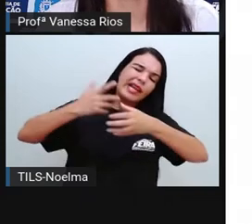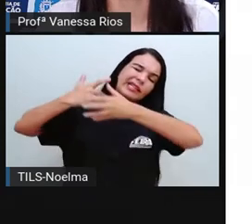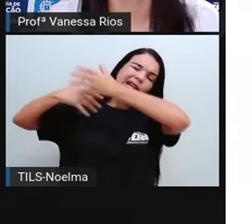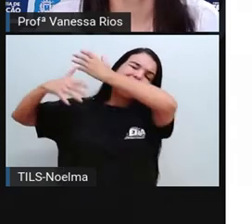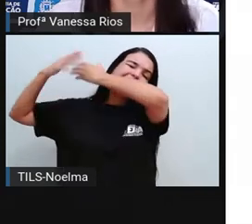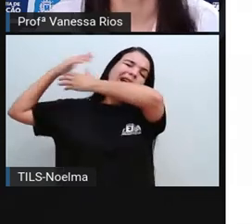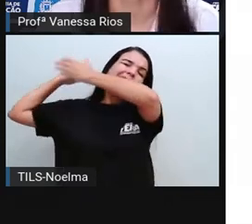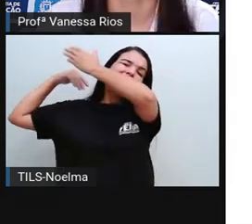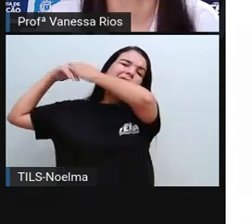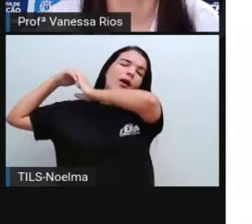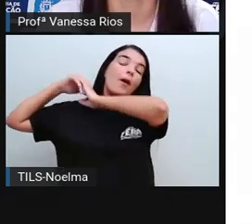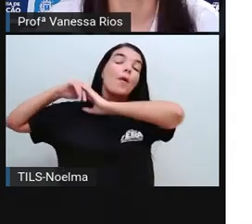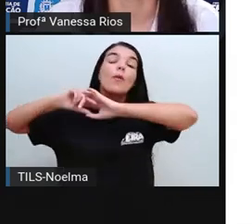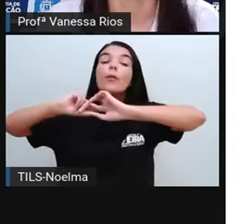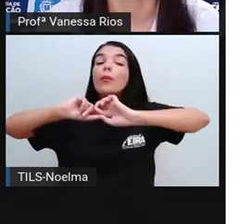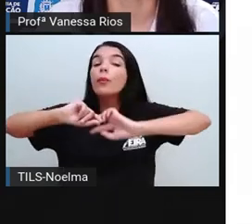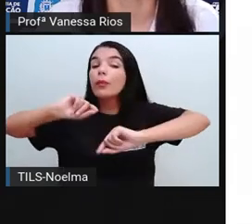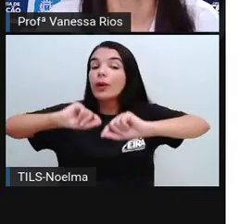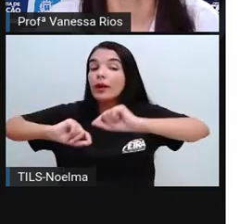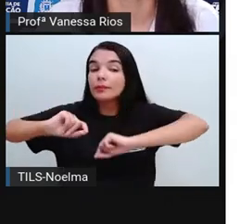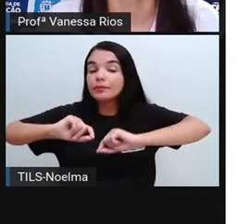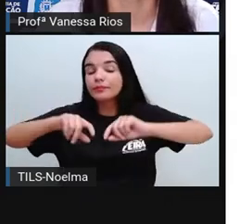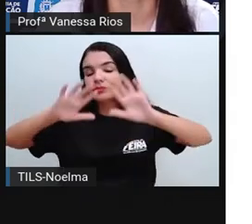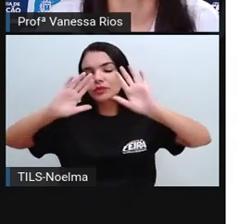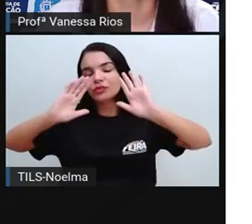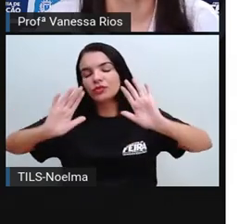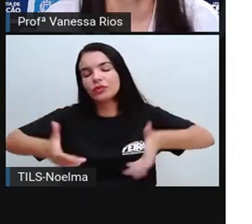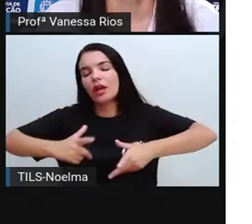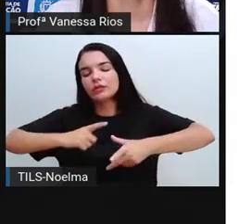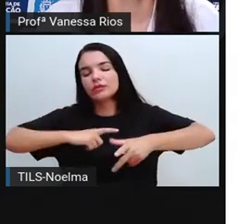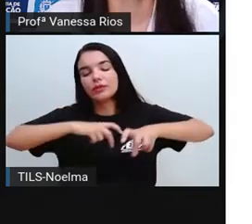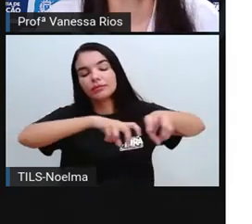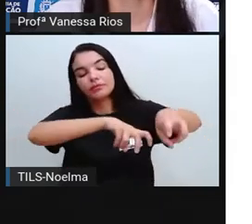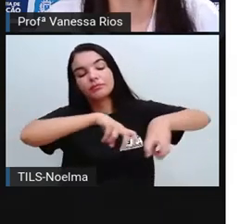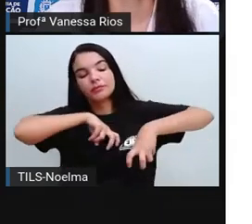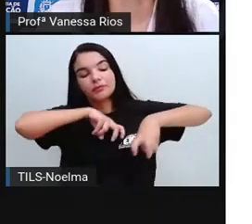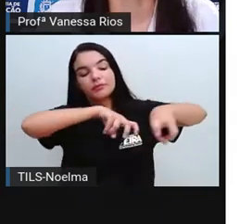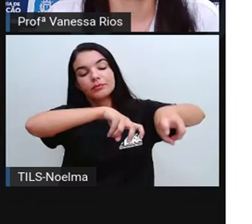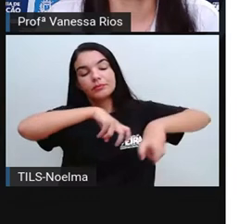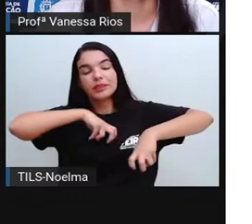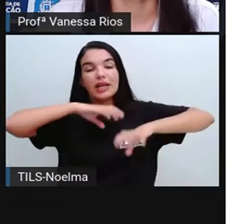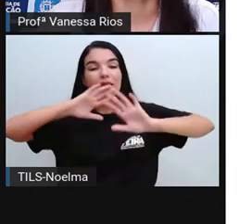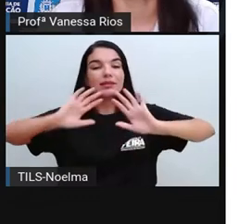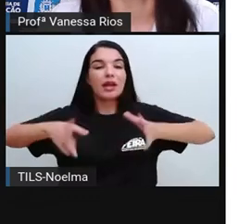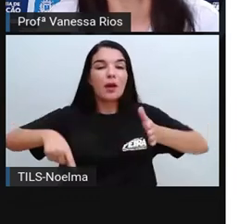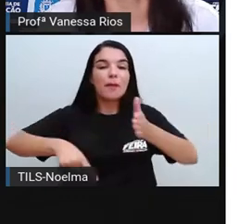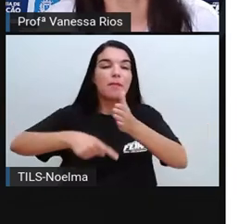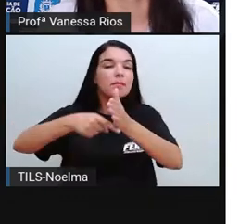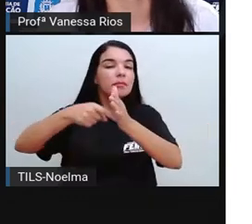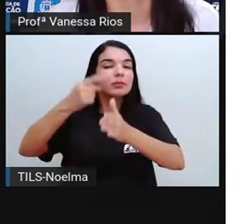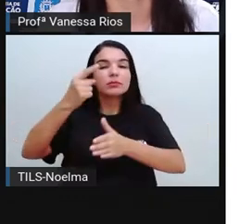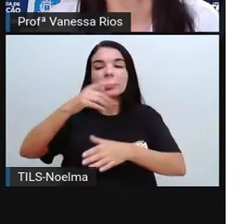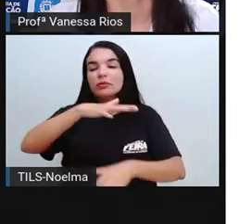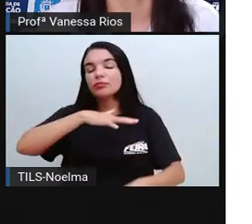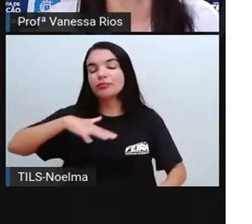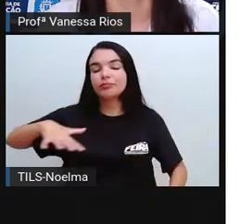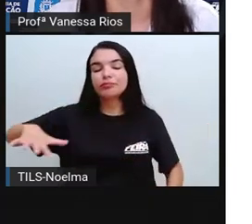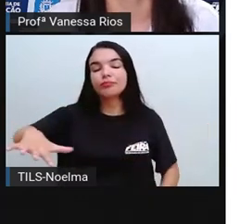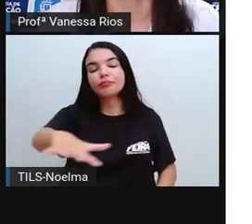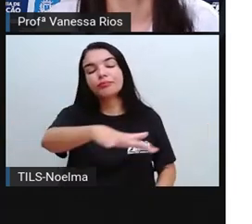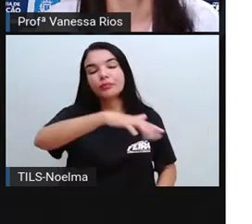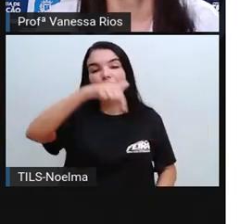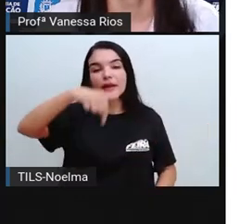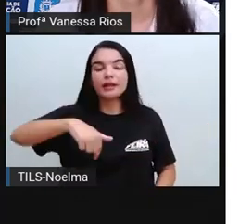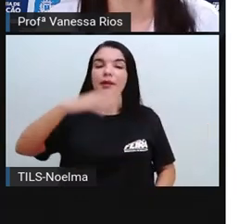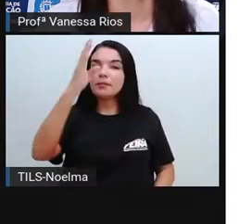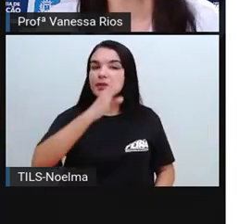que a agricultura já era uma atividade desenvolvida pelos primeiros habitantes do território brasileiro, que eram o que